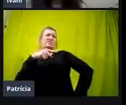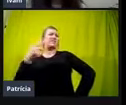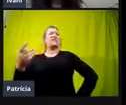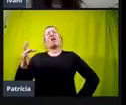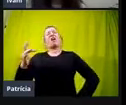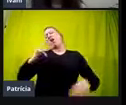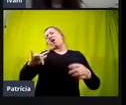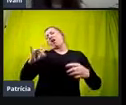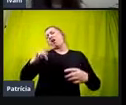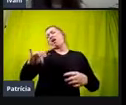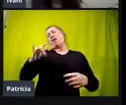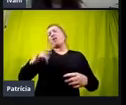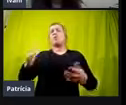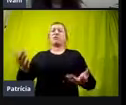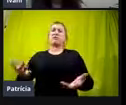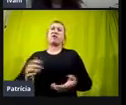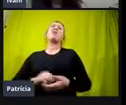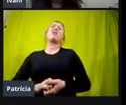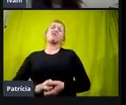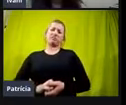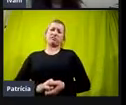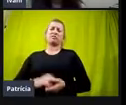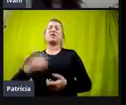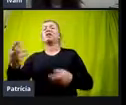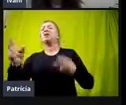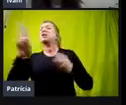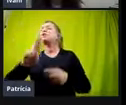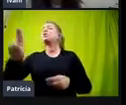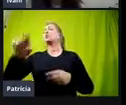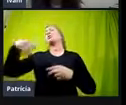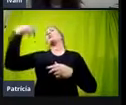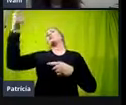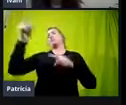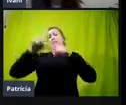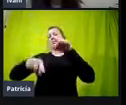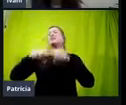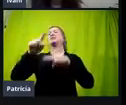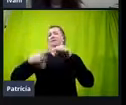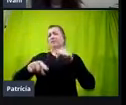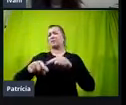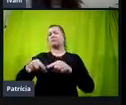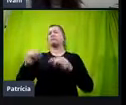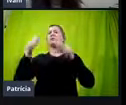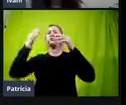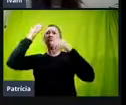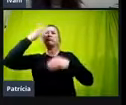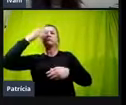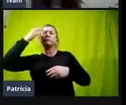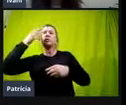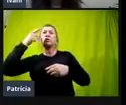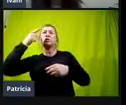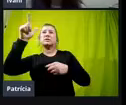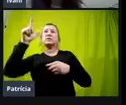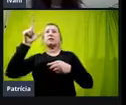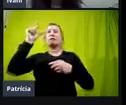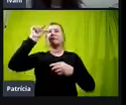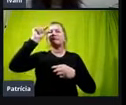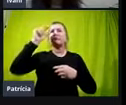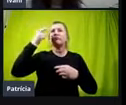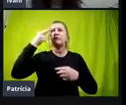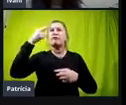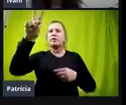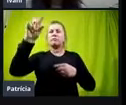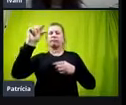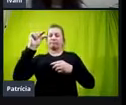e ele gostaria de usar um outro recurso, porque ele tem, né, um resíduo visual que é bastante significativo, com o qual ele se